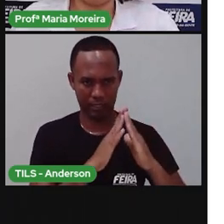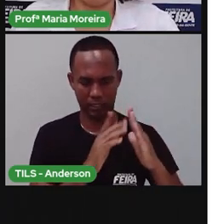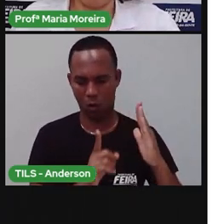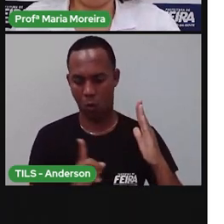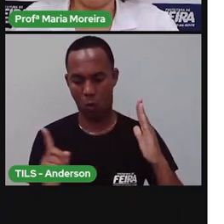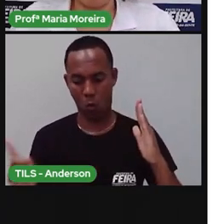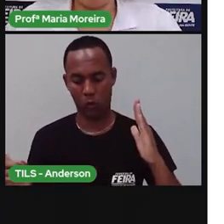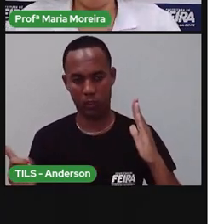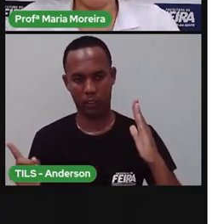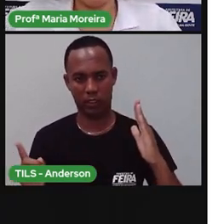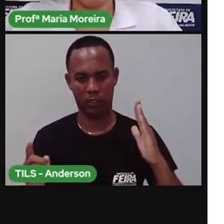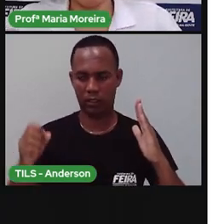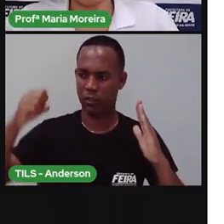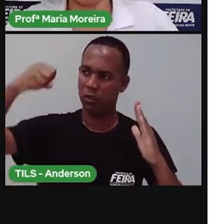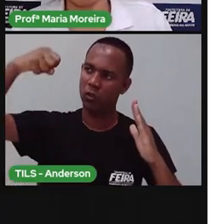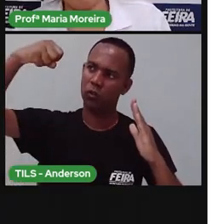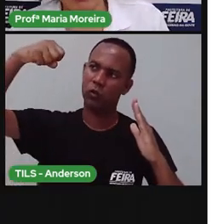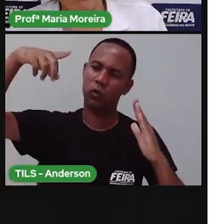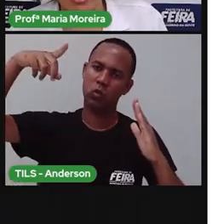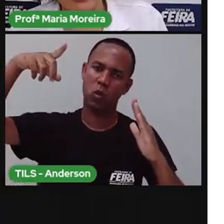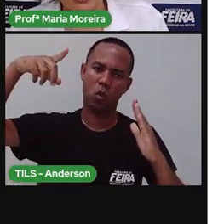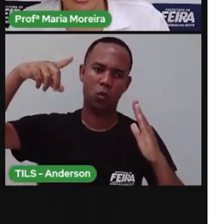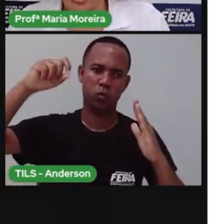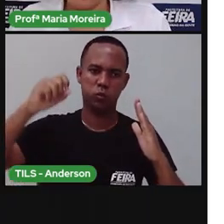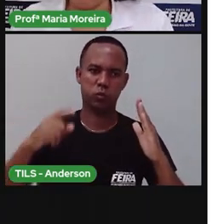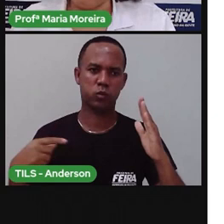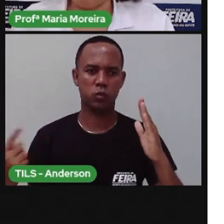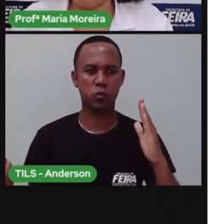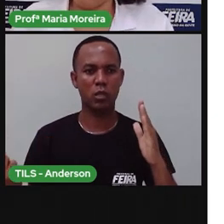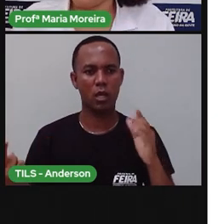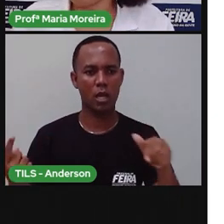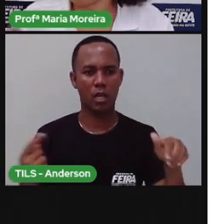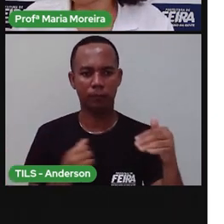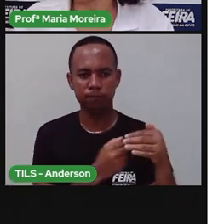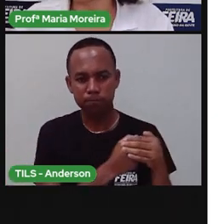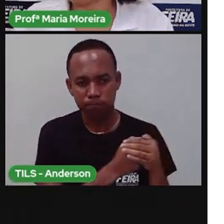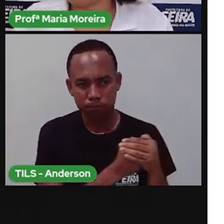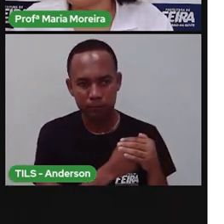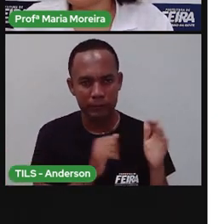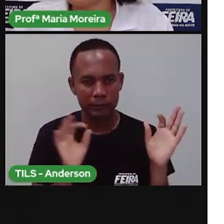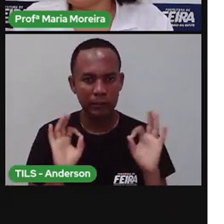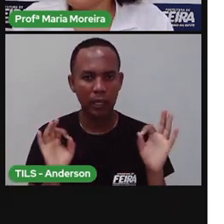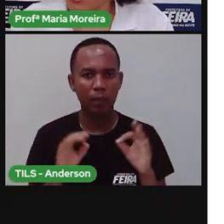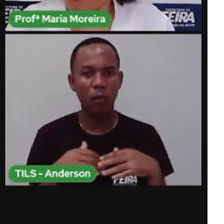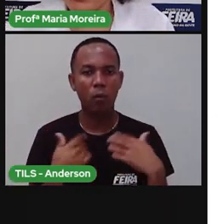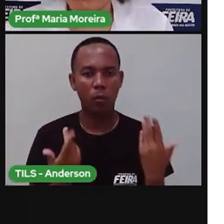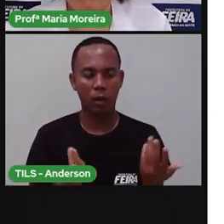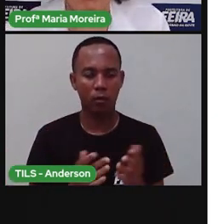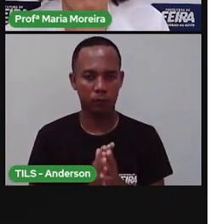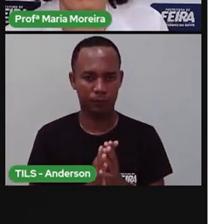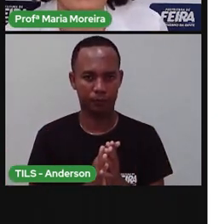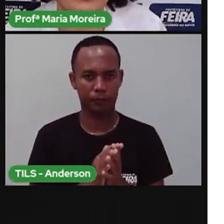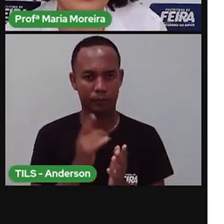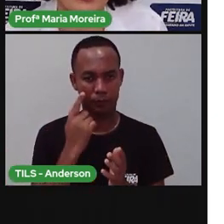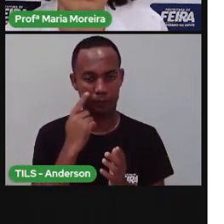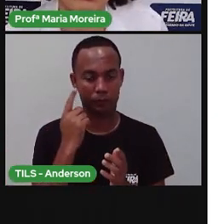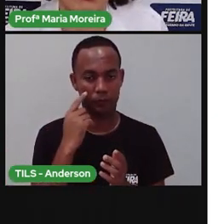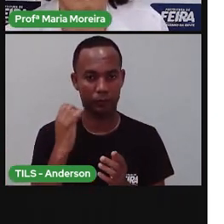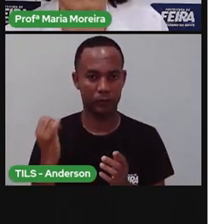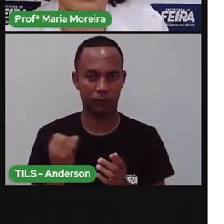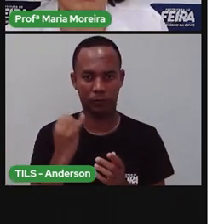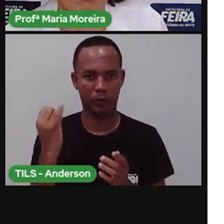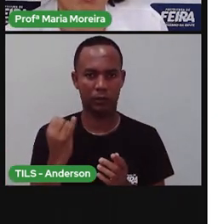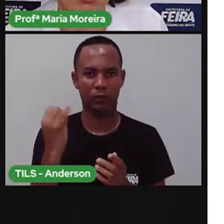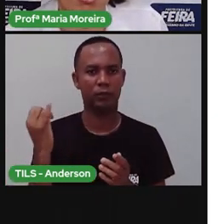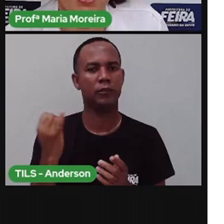sol. E aí você vai ver qual a plantinha que vai se desenvolver mais. A que toma a luz solar ou a que não toma? Aí você vai ver a importância da luz